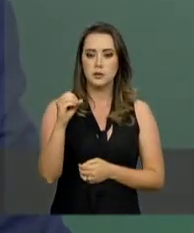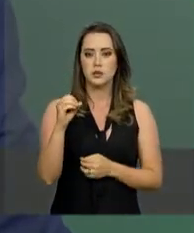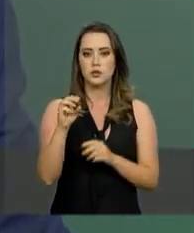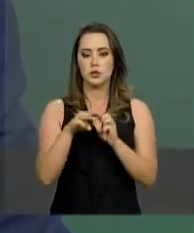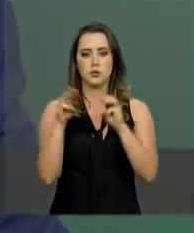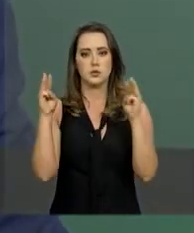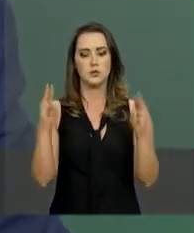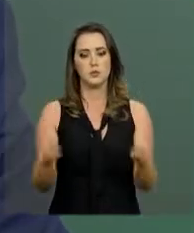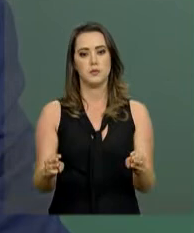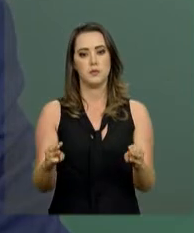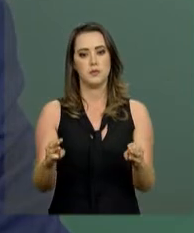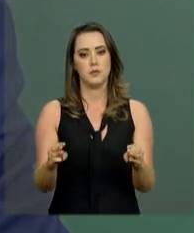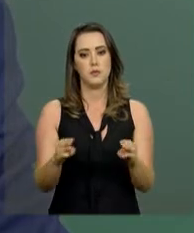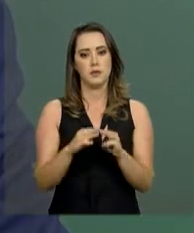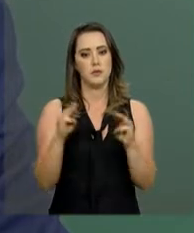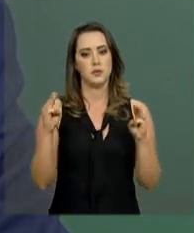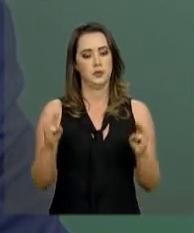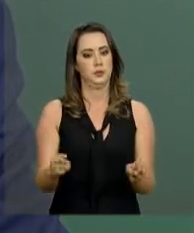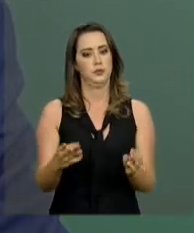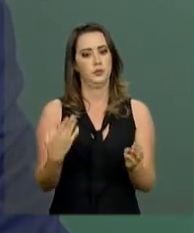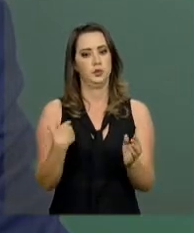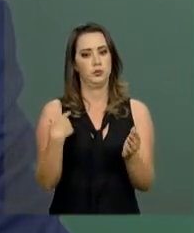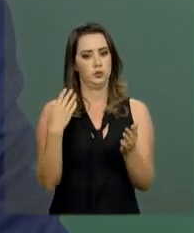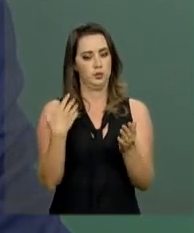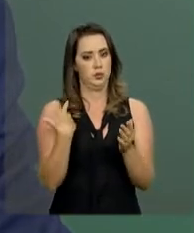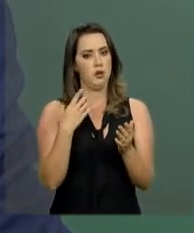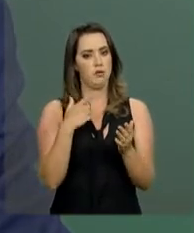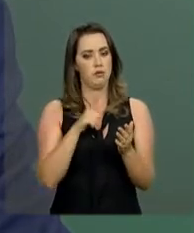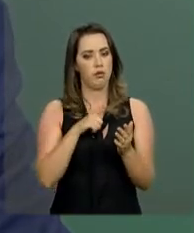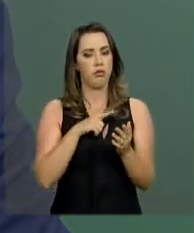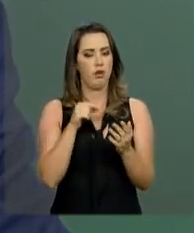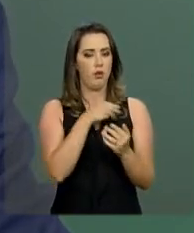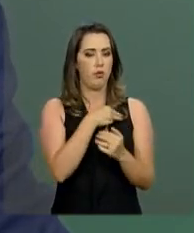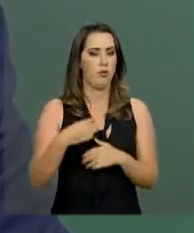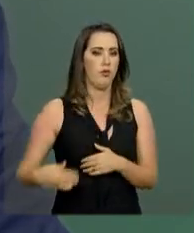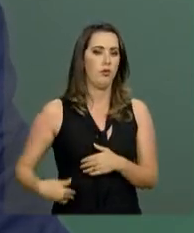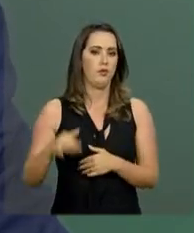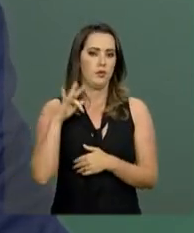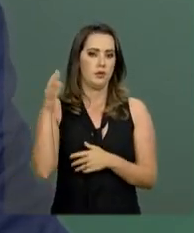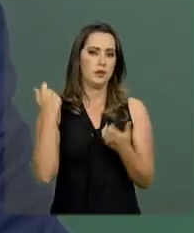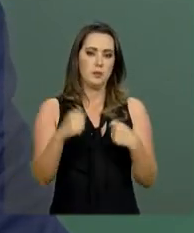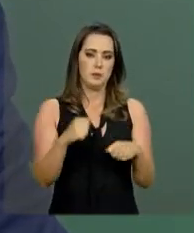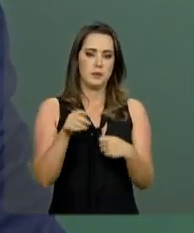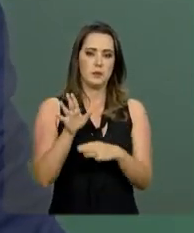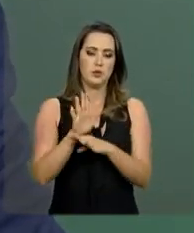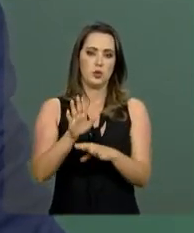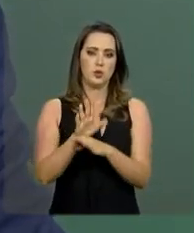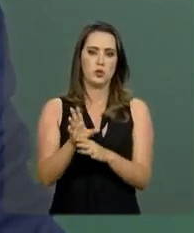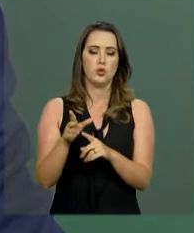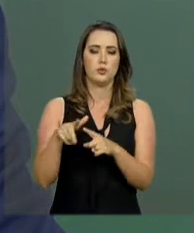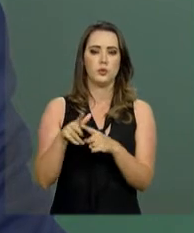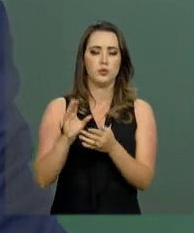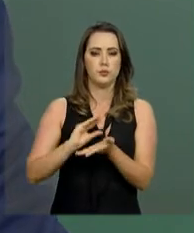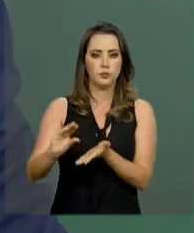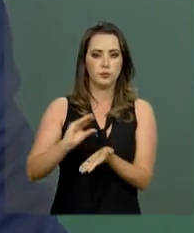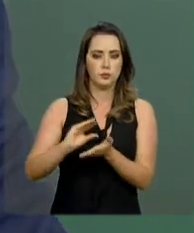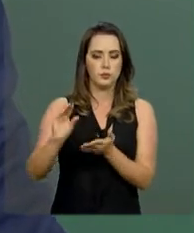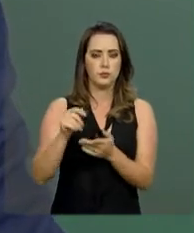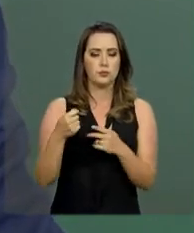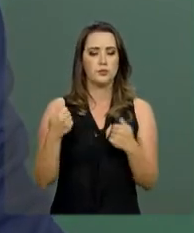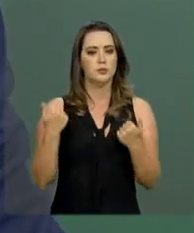catalogados e que demandariam, eventualmente, algum tipo de atenção nesse sentido.